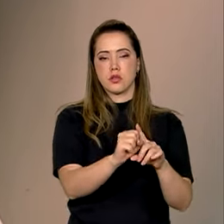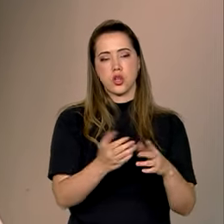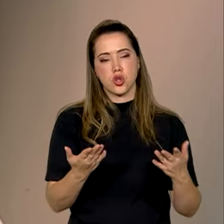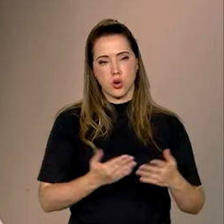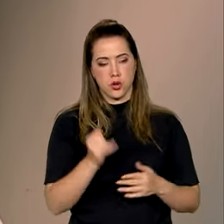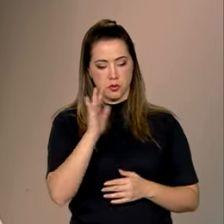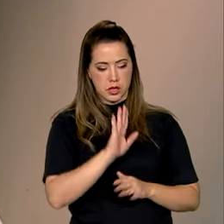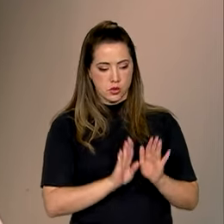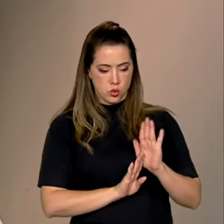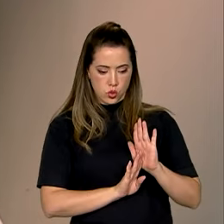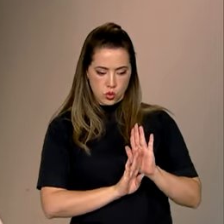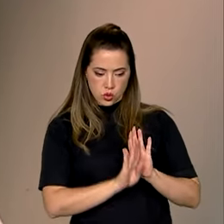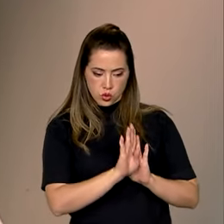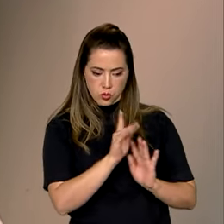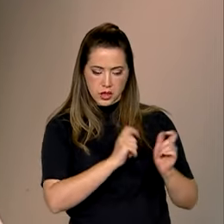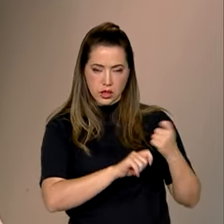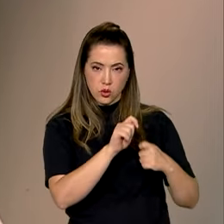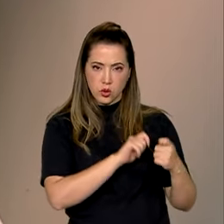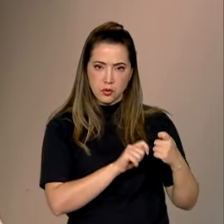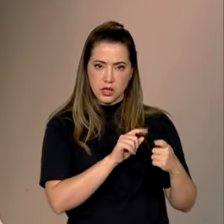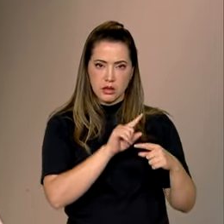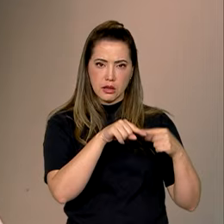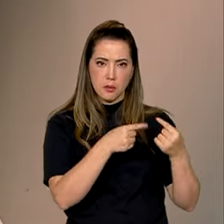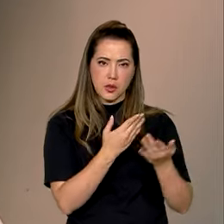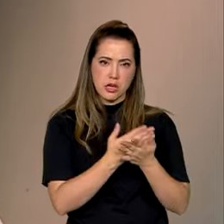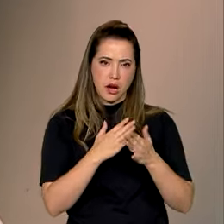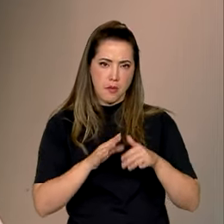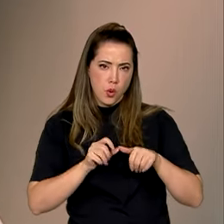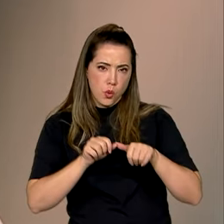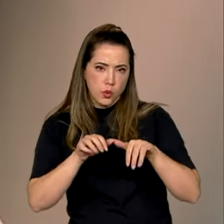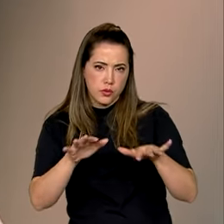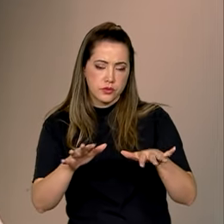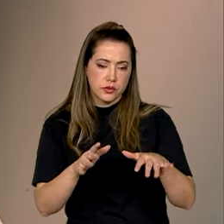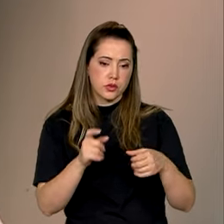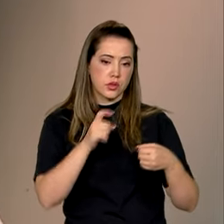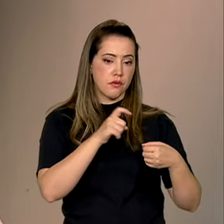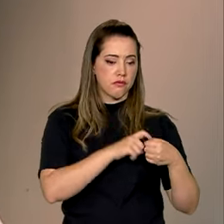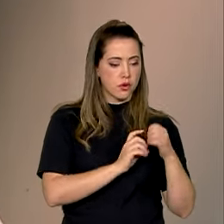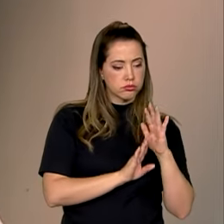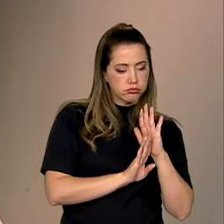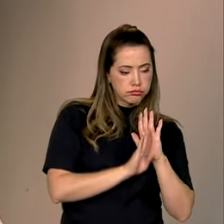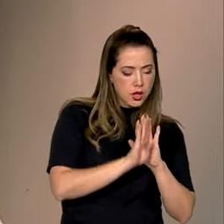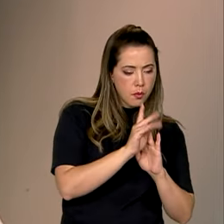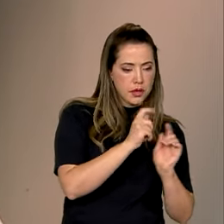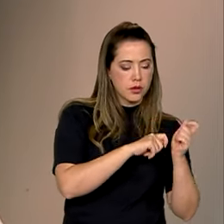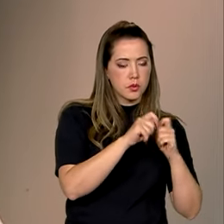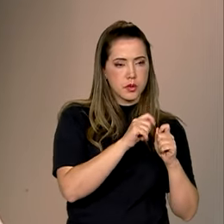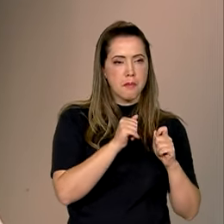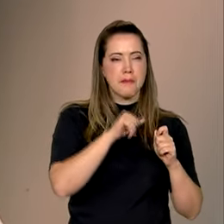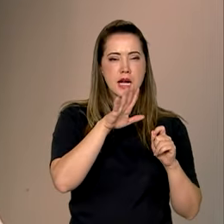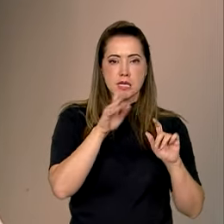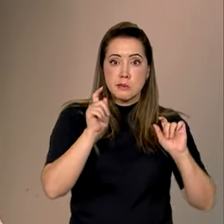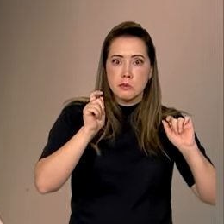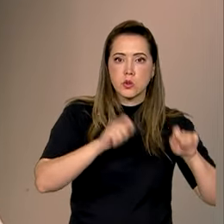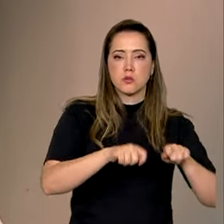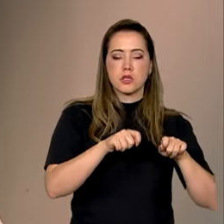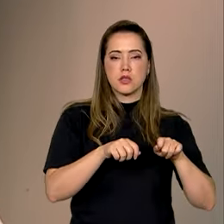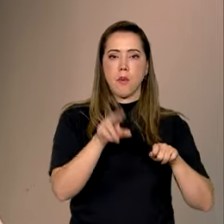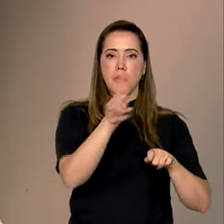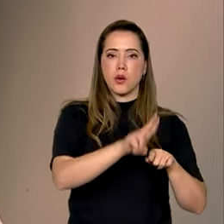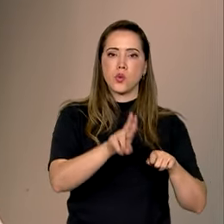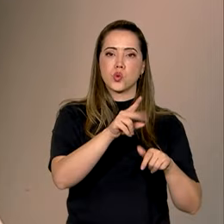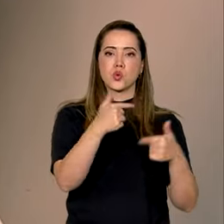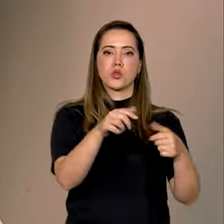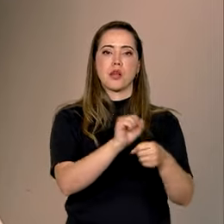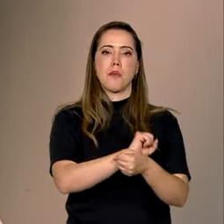No momento de retomada econômica pós-pandemia Covid, a retomada é mais sensível para a exploração do trabalho escravo do que até mesmo